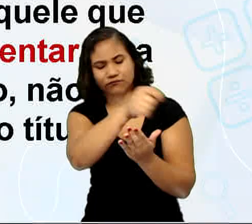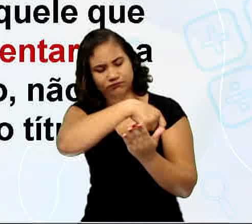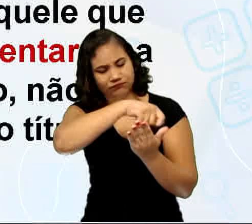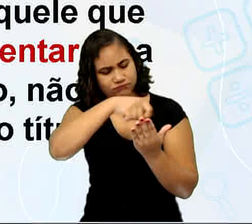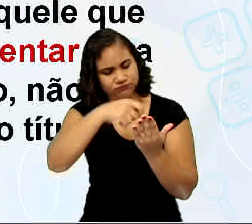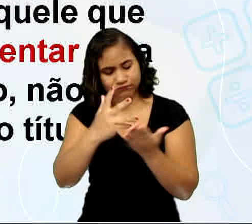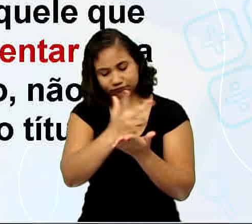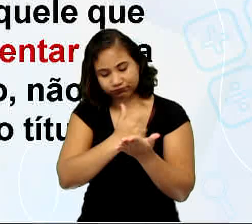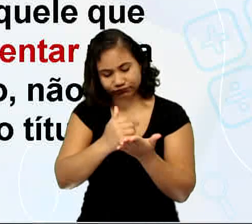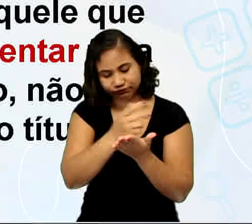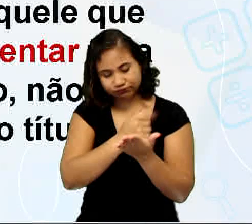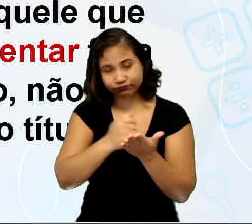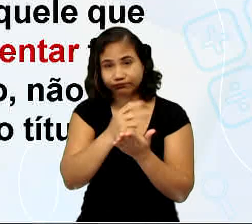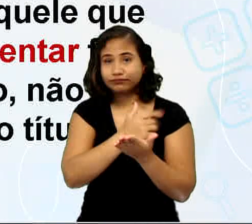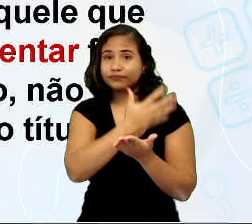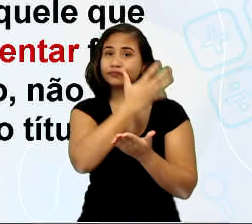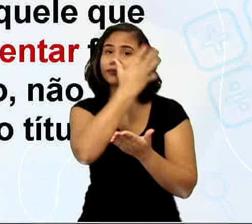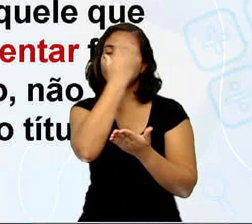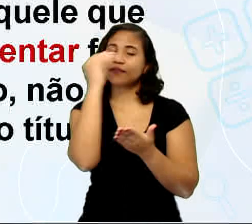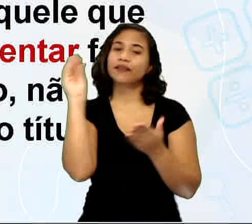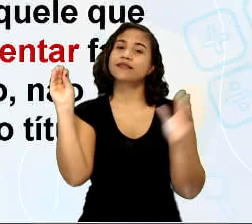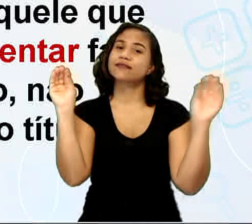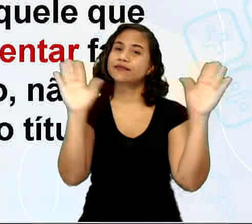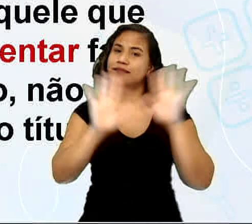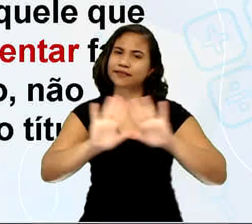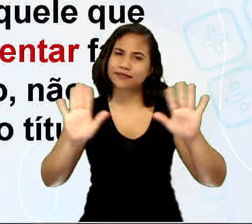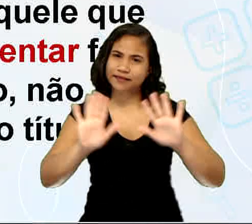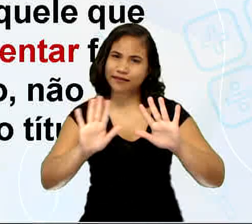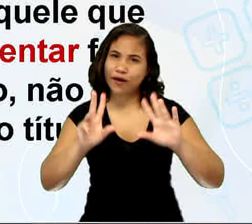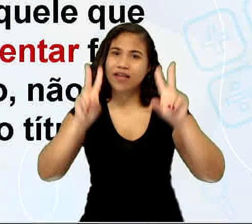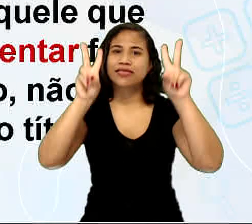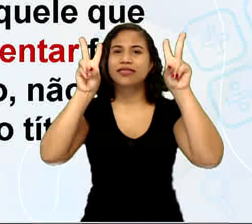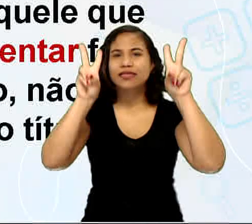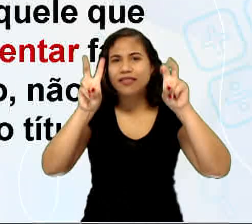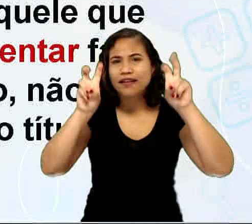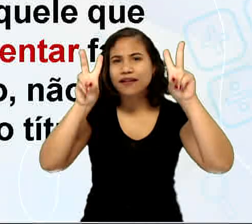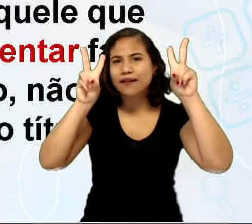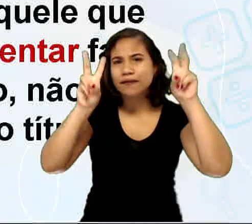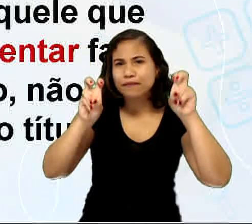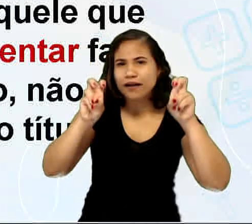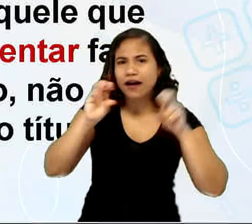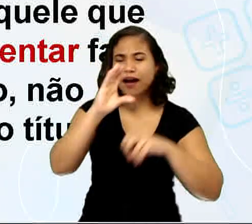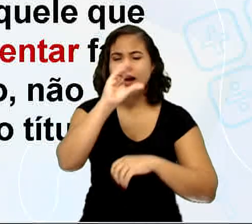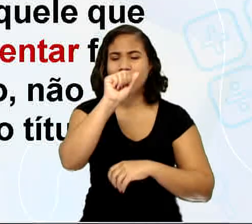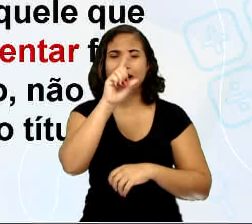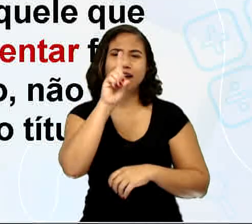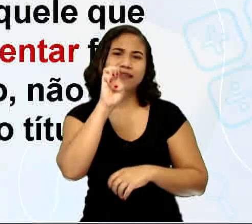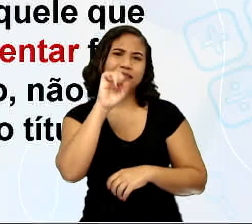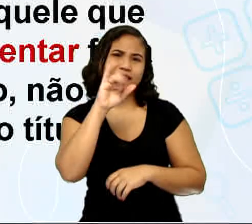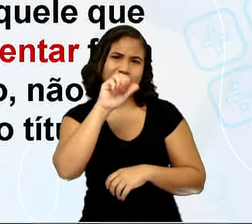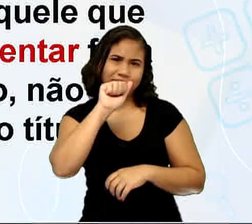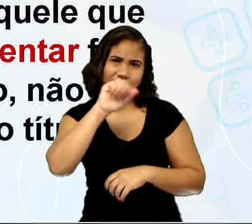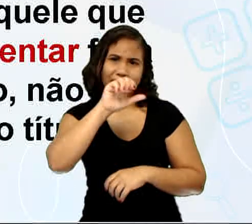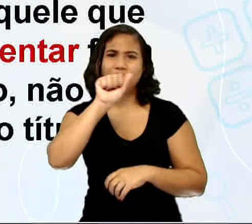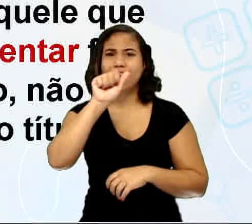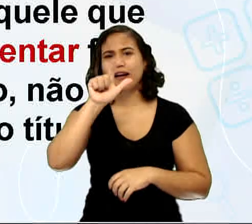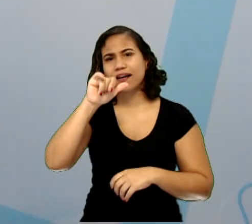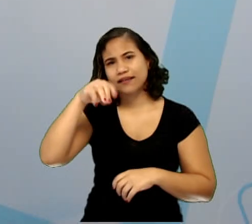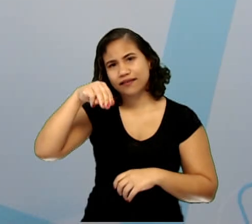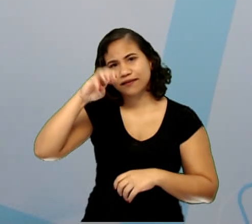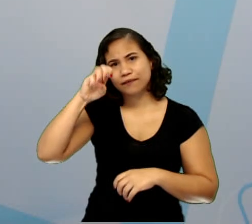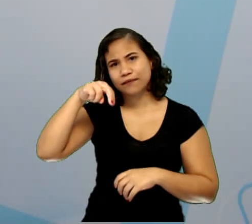desenho, não esquecendo de colocar o título, cadeia alimentar. Ok?